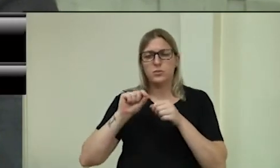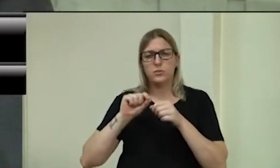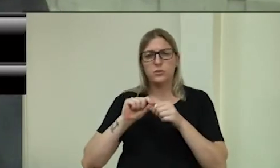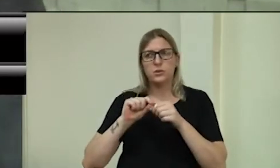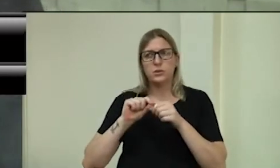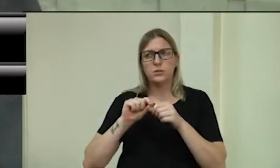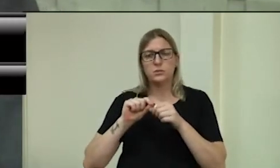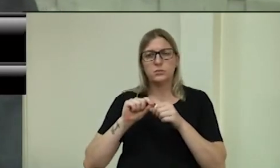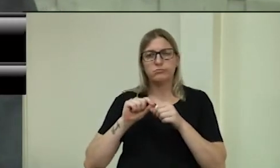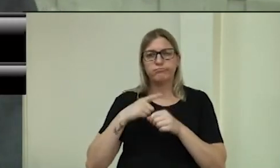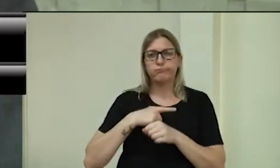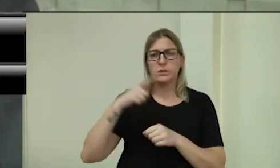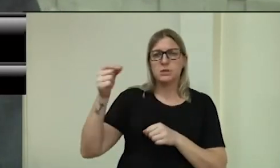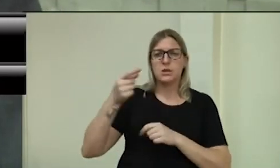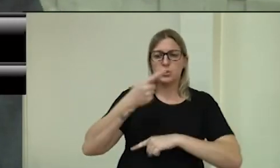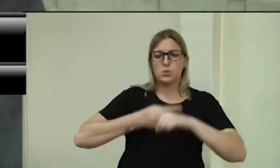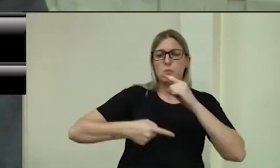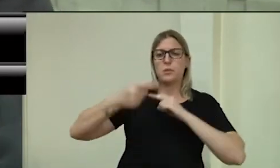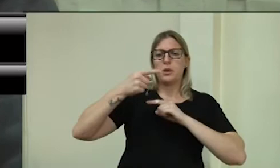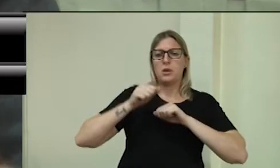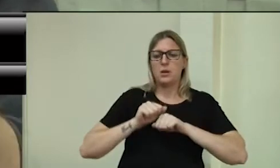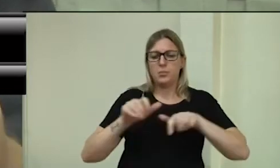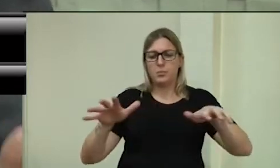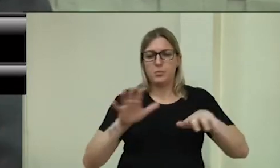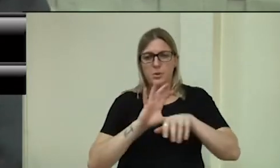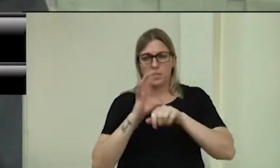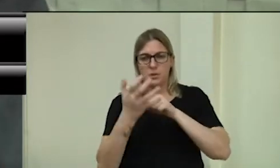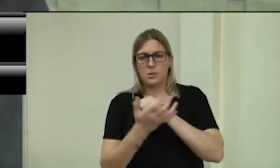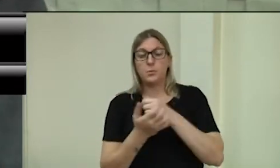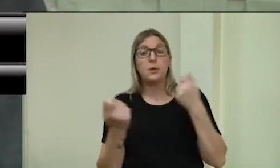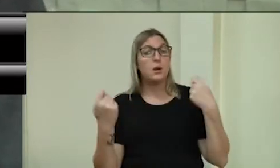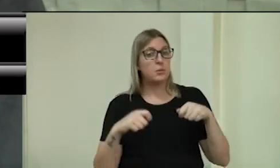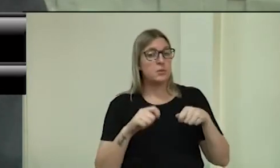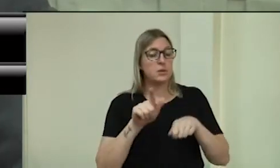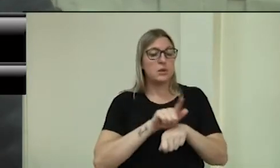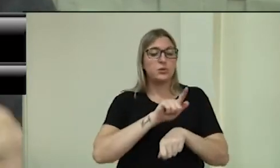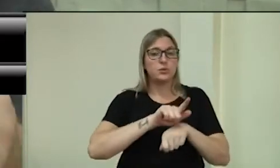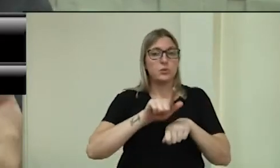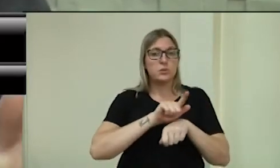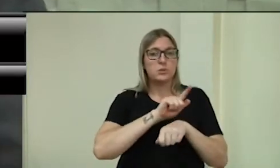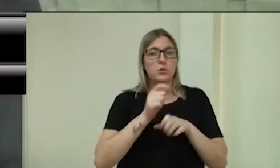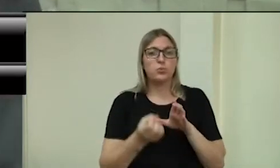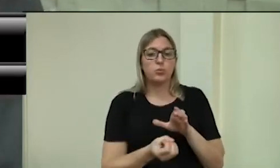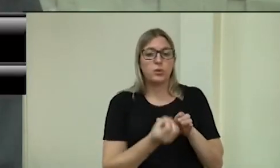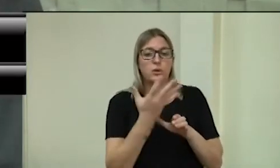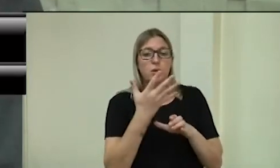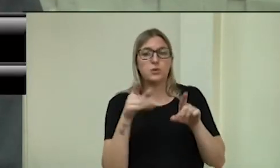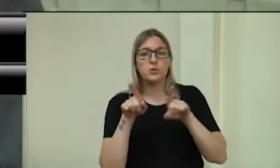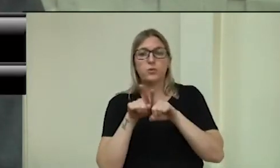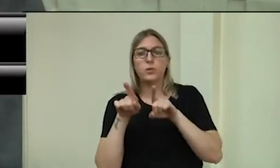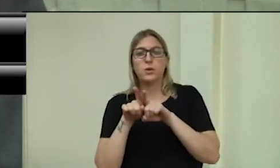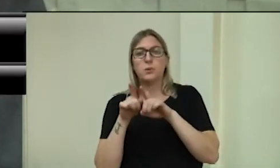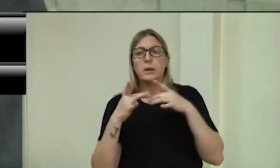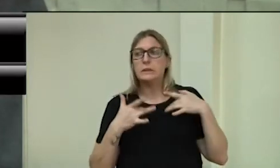para sair dessa pandemia, a gente vai precisar de uma gestão criativa e também de muita solidariedade. Acredito que a